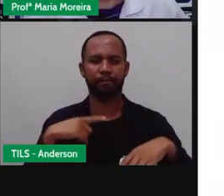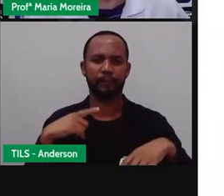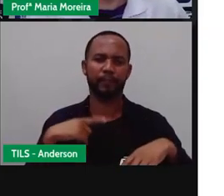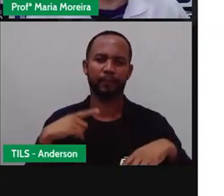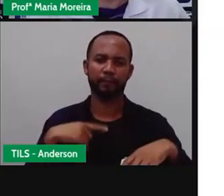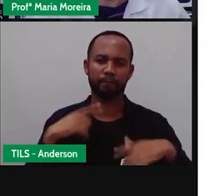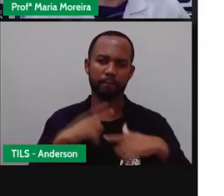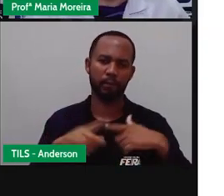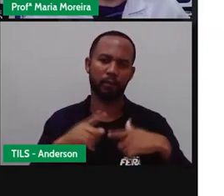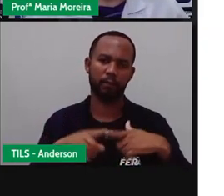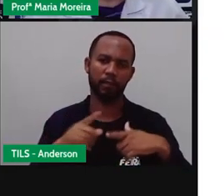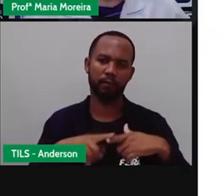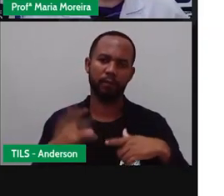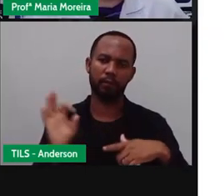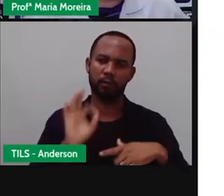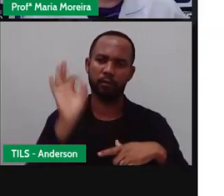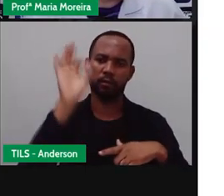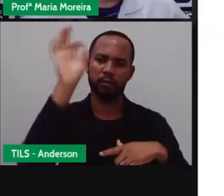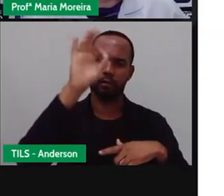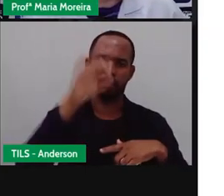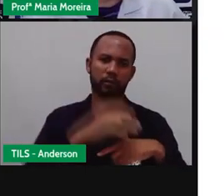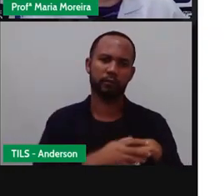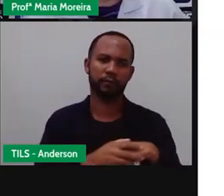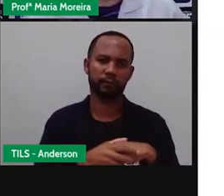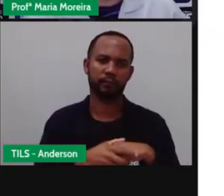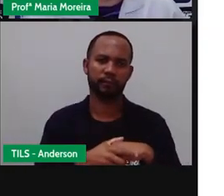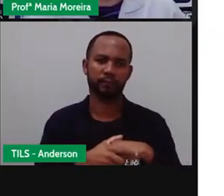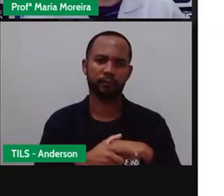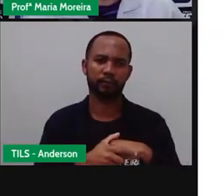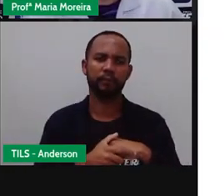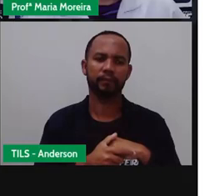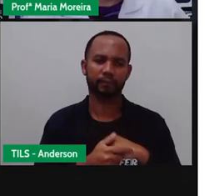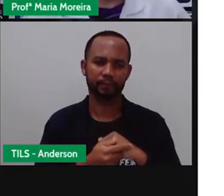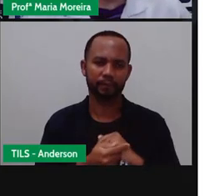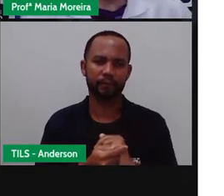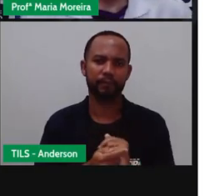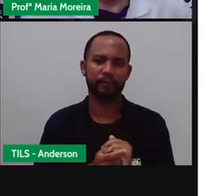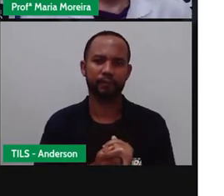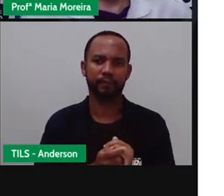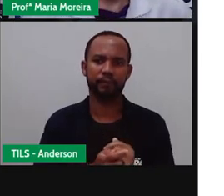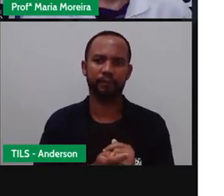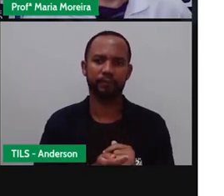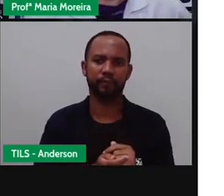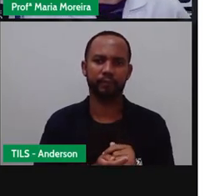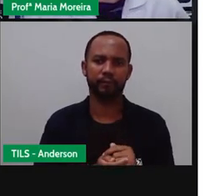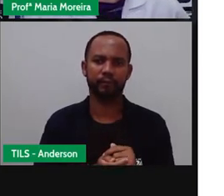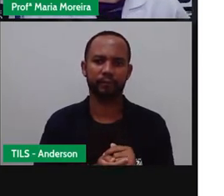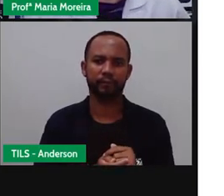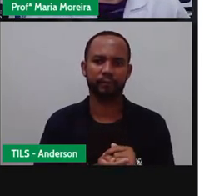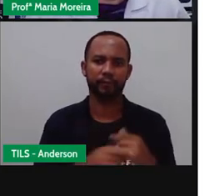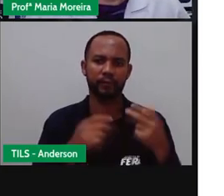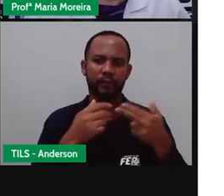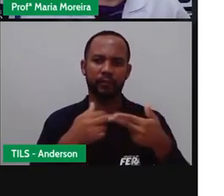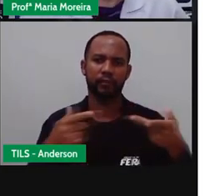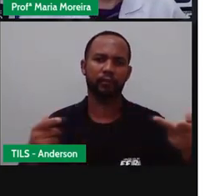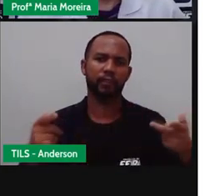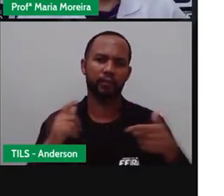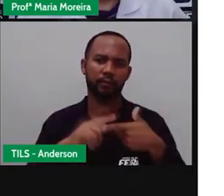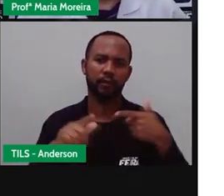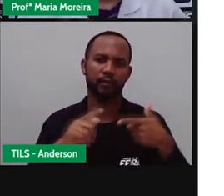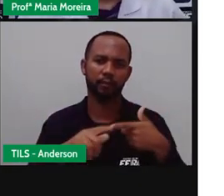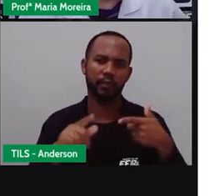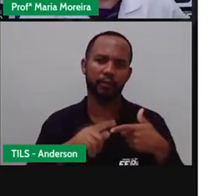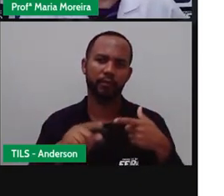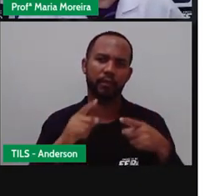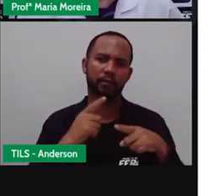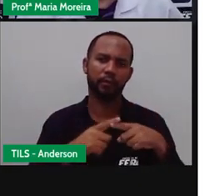A chikungunya E a zika Mas a gente tá tão acostumado A chamar o bicho de mosquito da dengue, né? E essas enfermidades causadas pelo